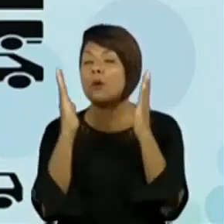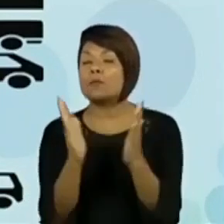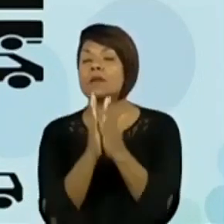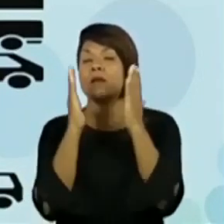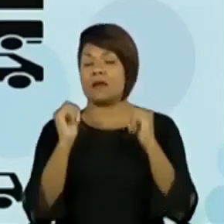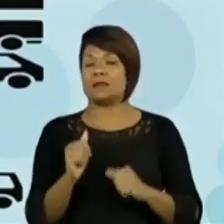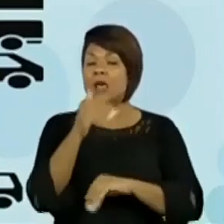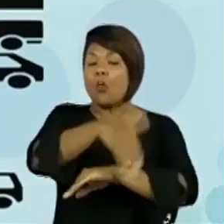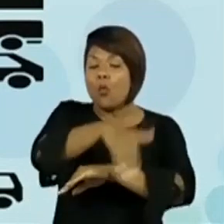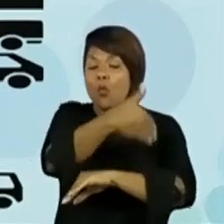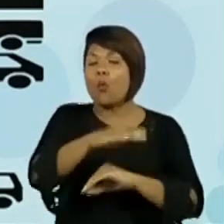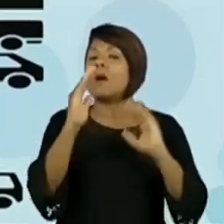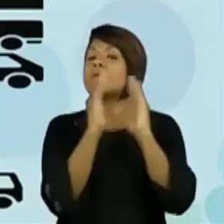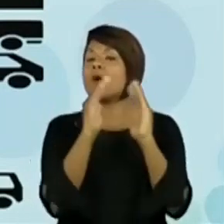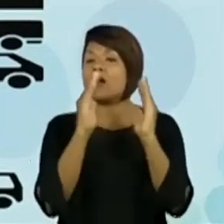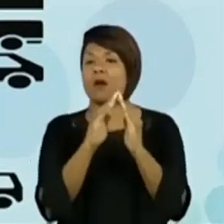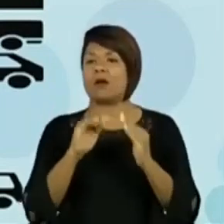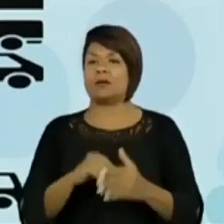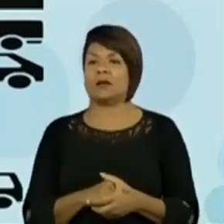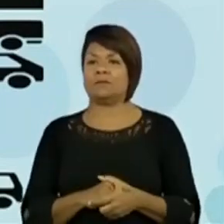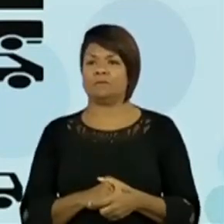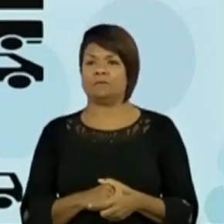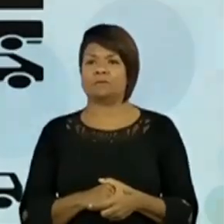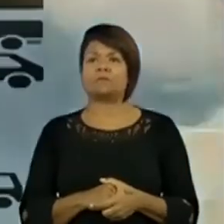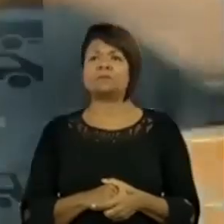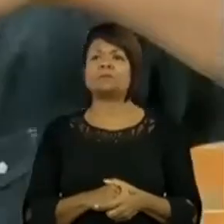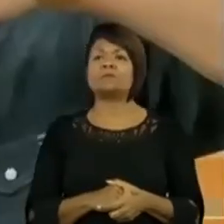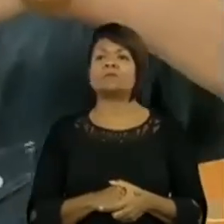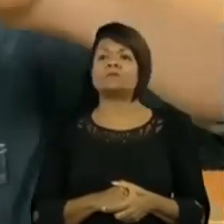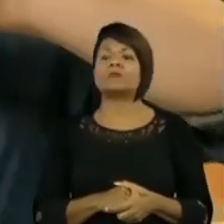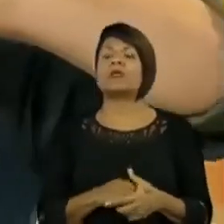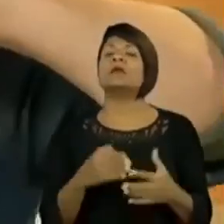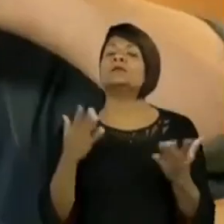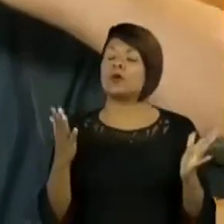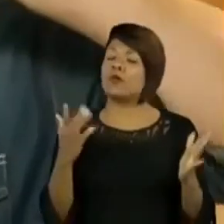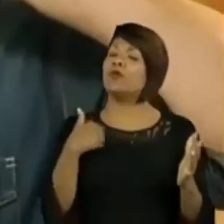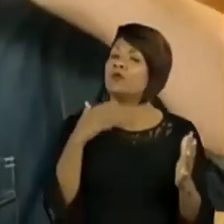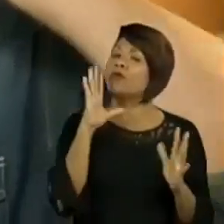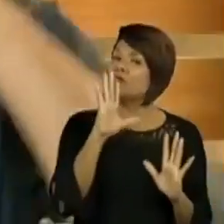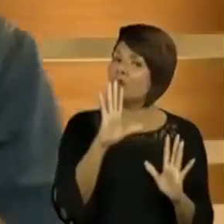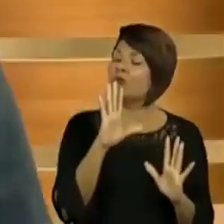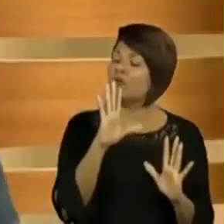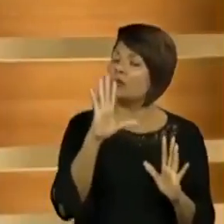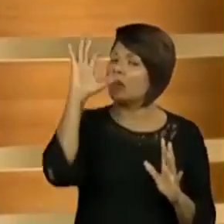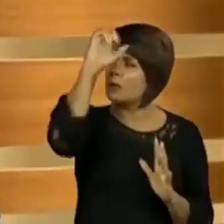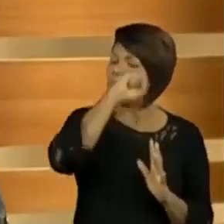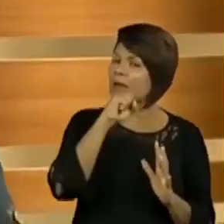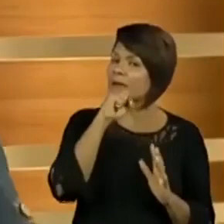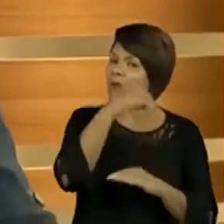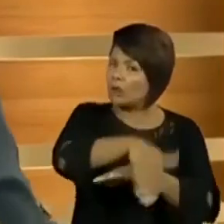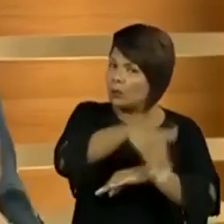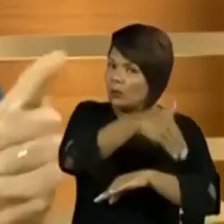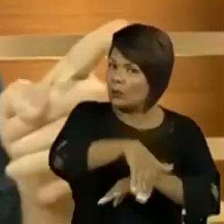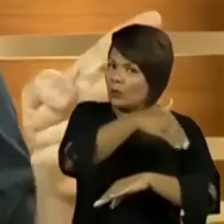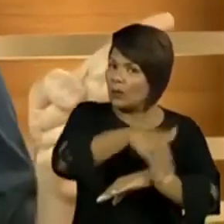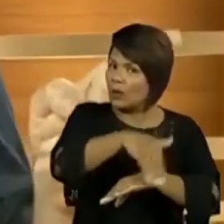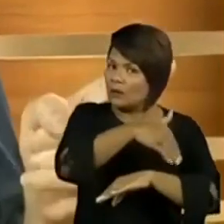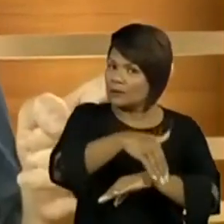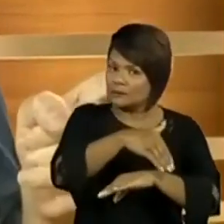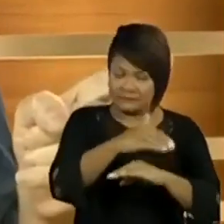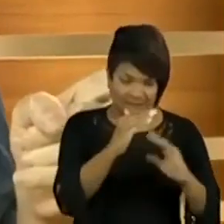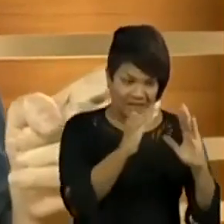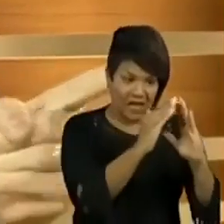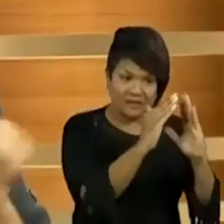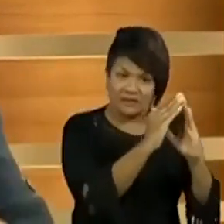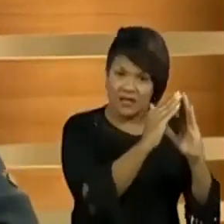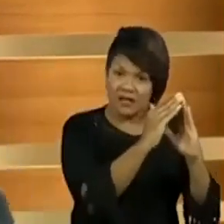moradores de rua. Ah, ah, ah, ó. Vamos aprender. A rua não é uma casa.